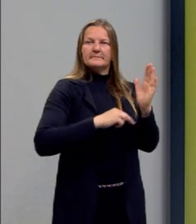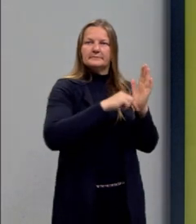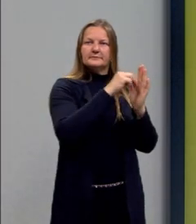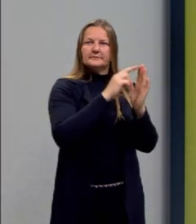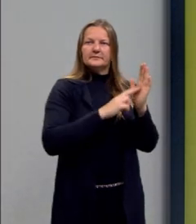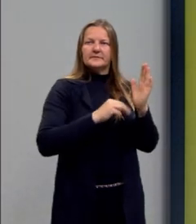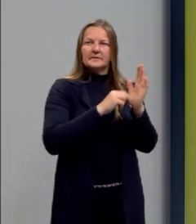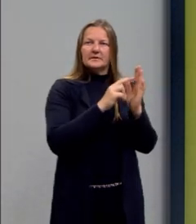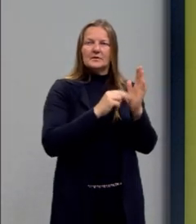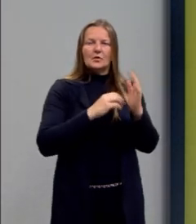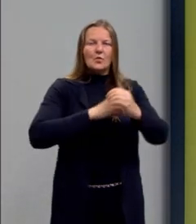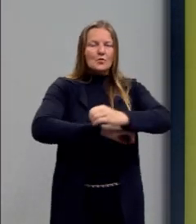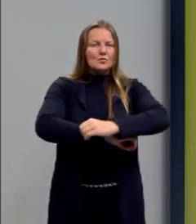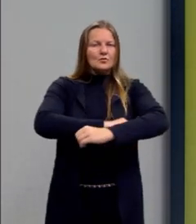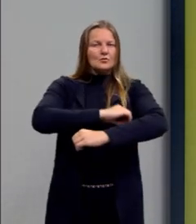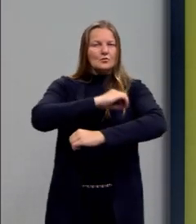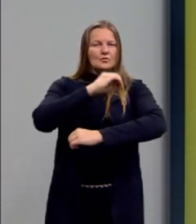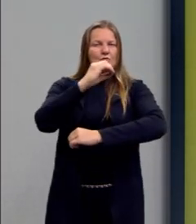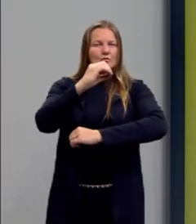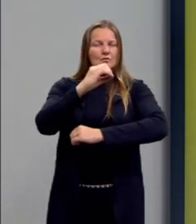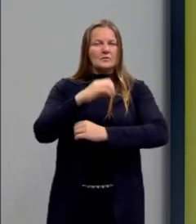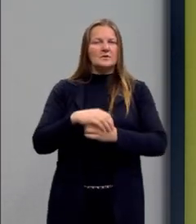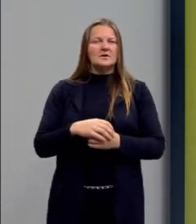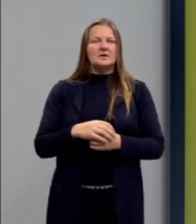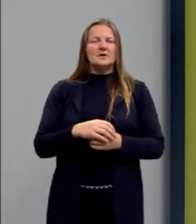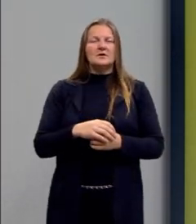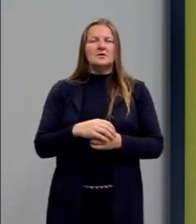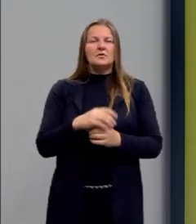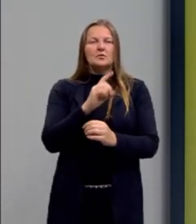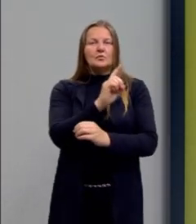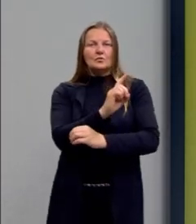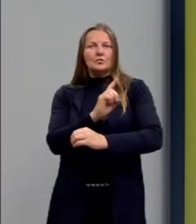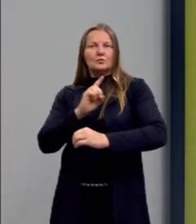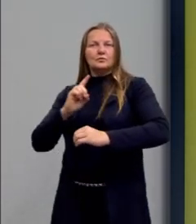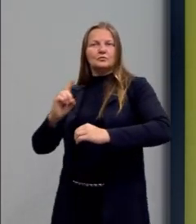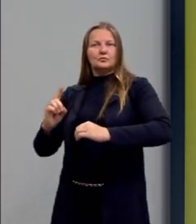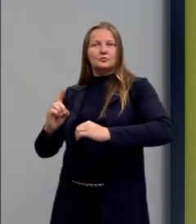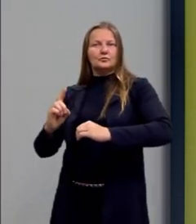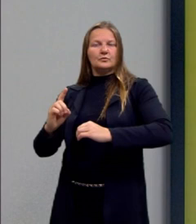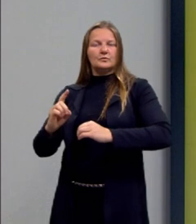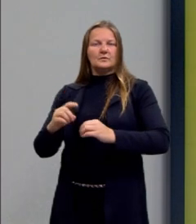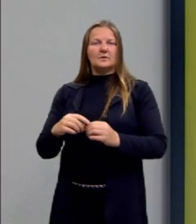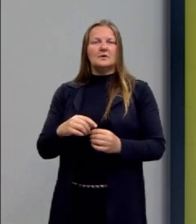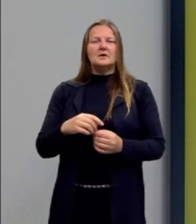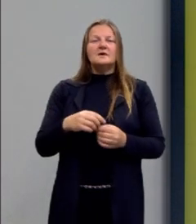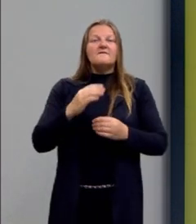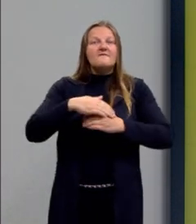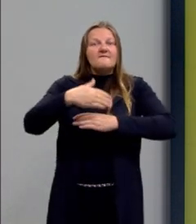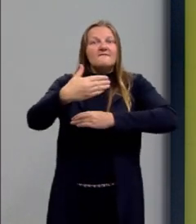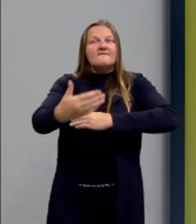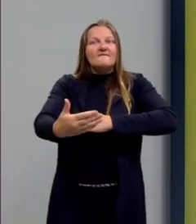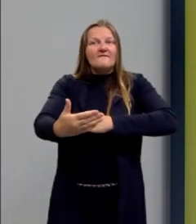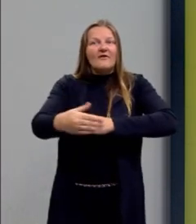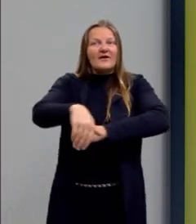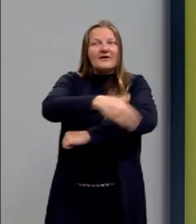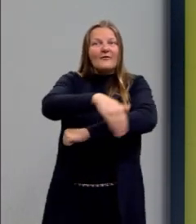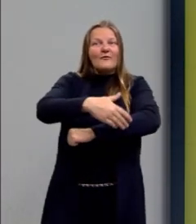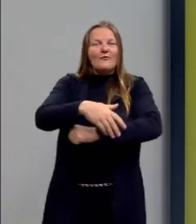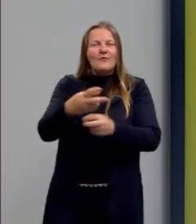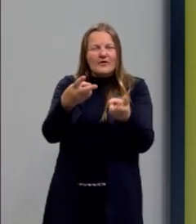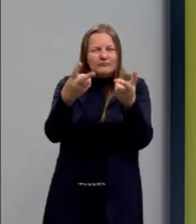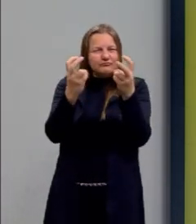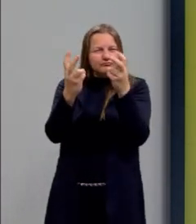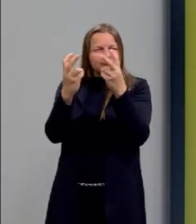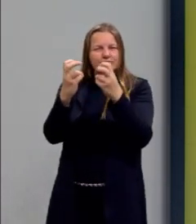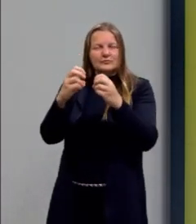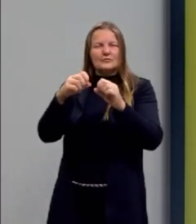gente, um advento muito importante, que é a saída do artista de dentro do ateliê e indo para a rua capturar